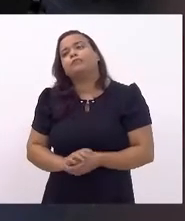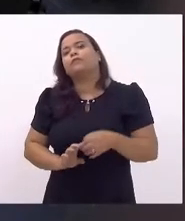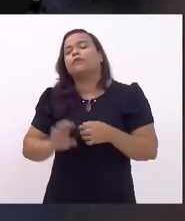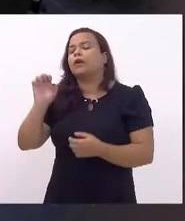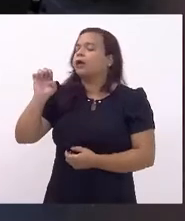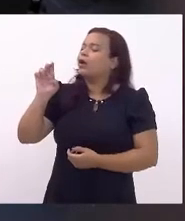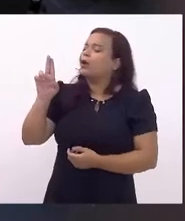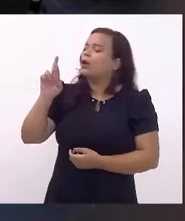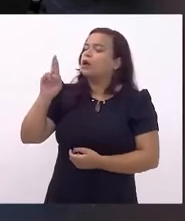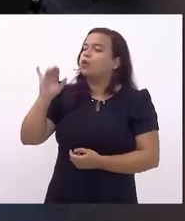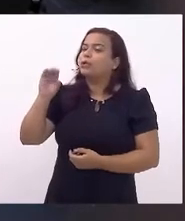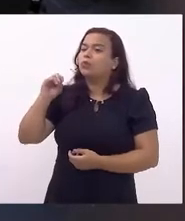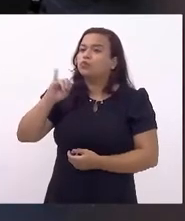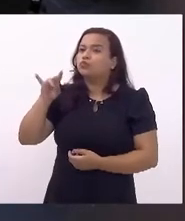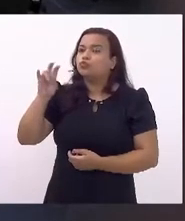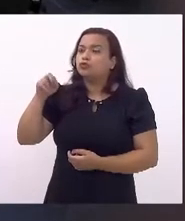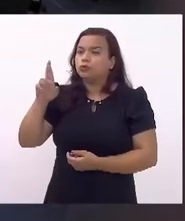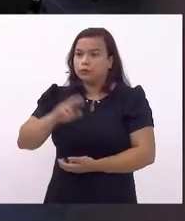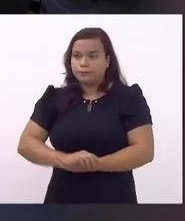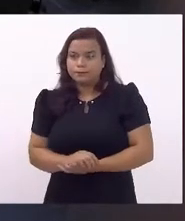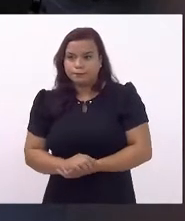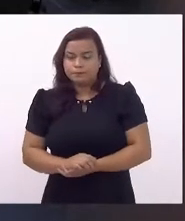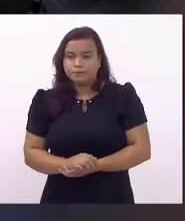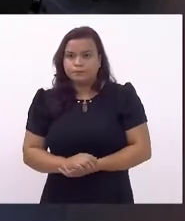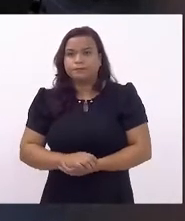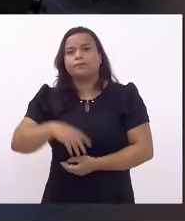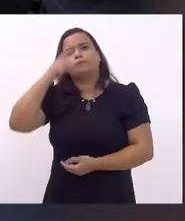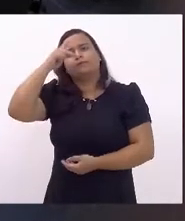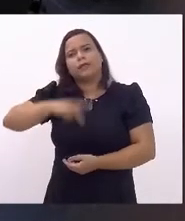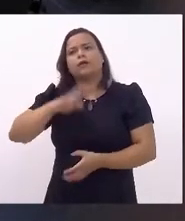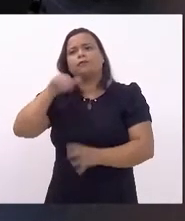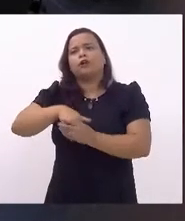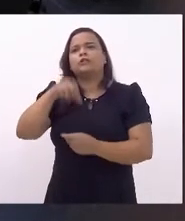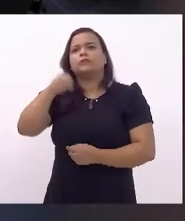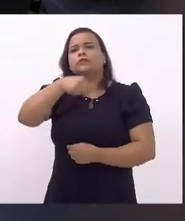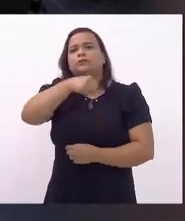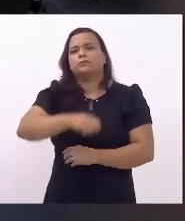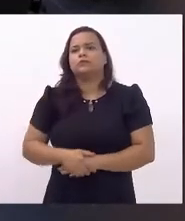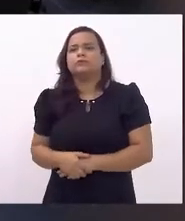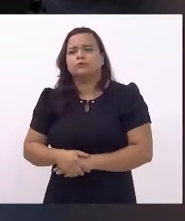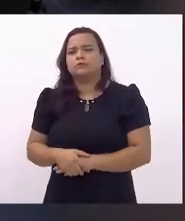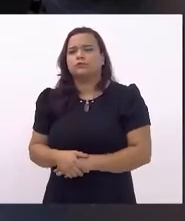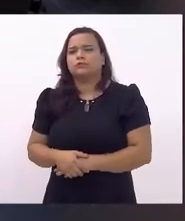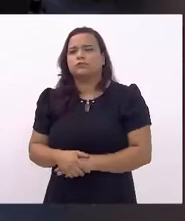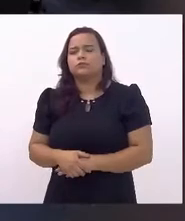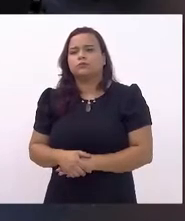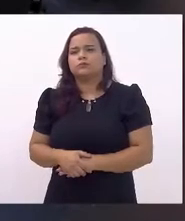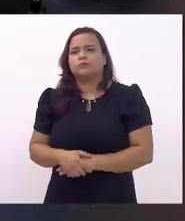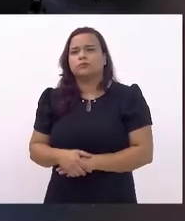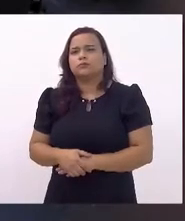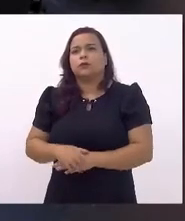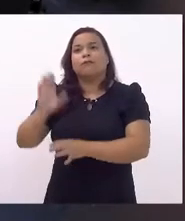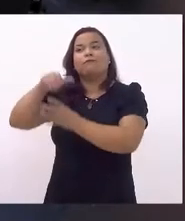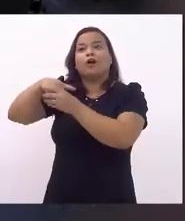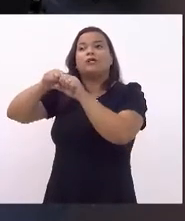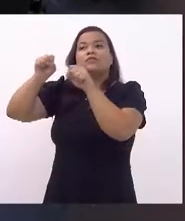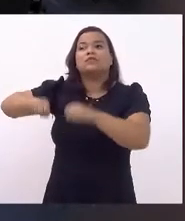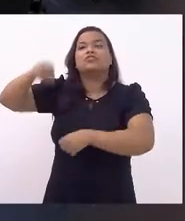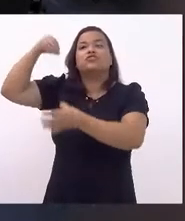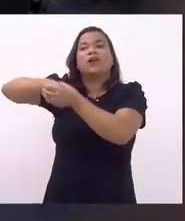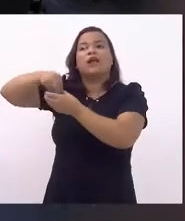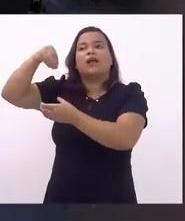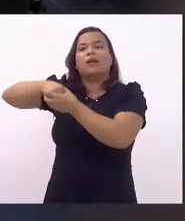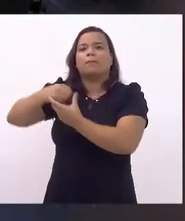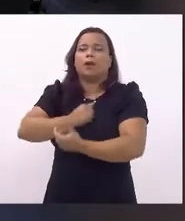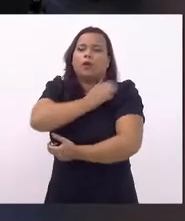Júnior, Eurico Júnior. Presidente, voto sim, presidente. Coronel Salema vota sim. Tem que votar no sistema, Coronel,